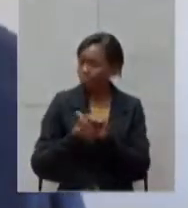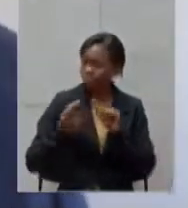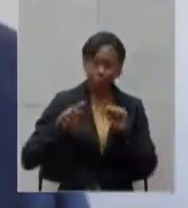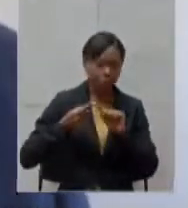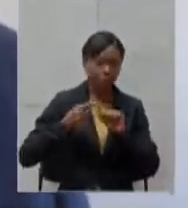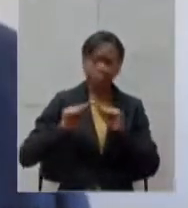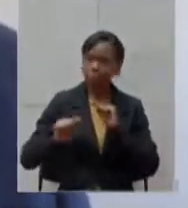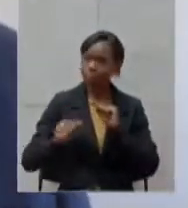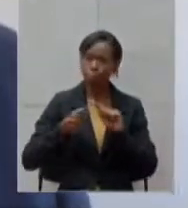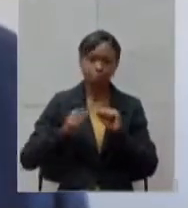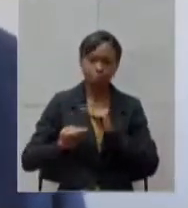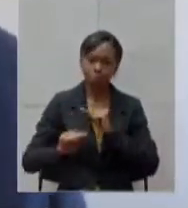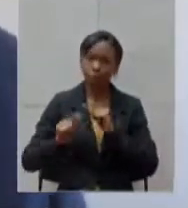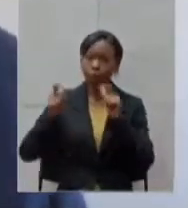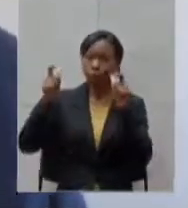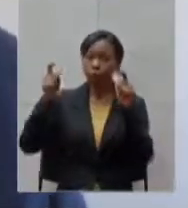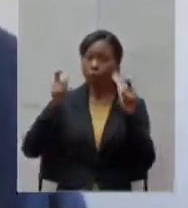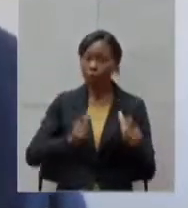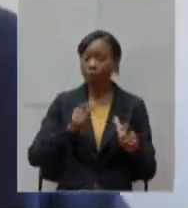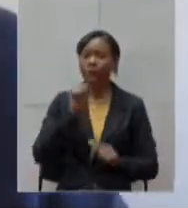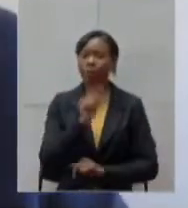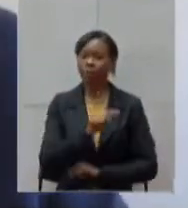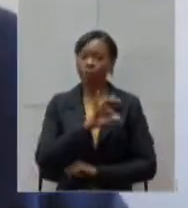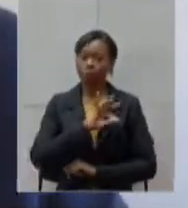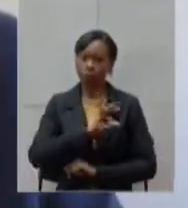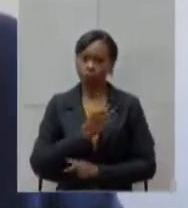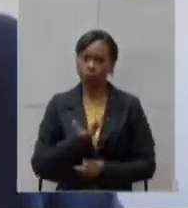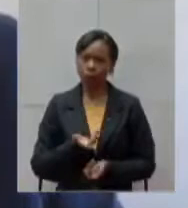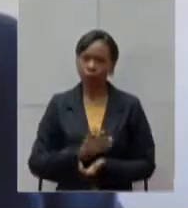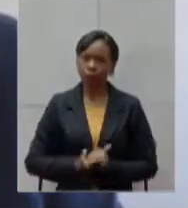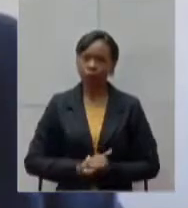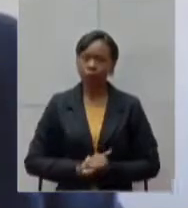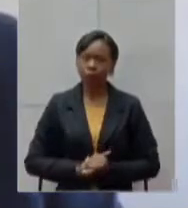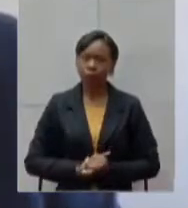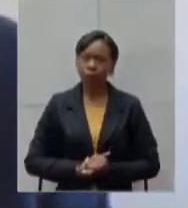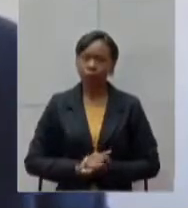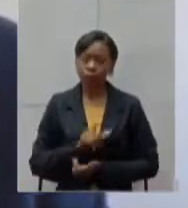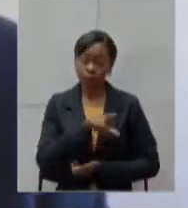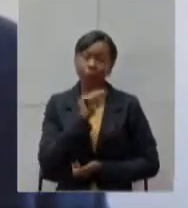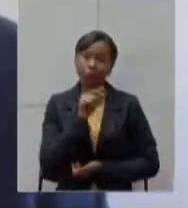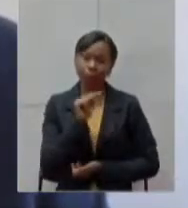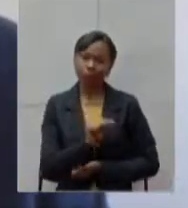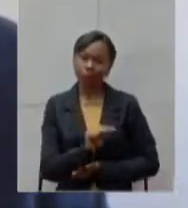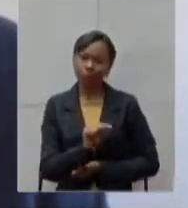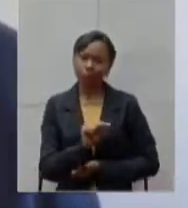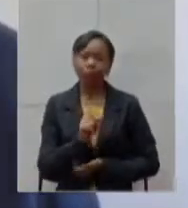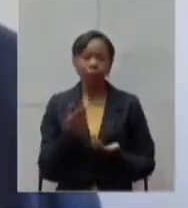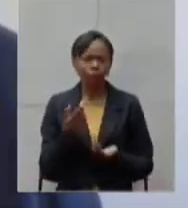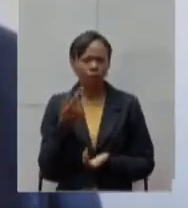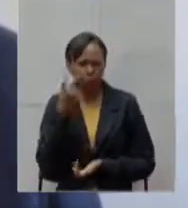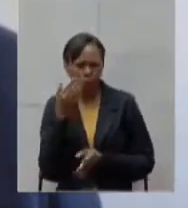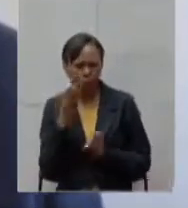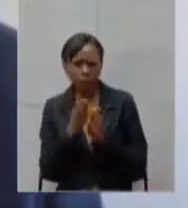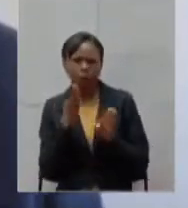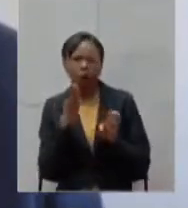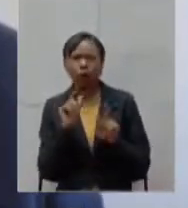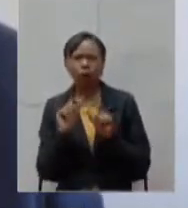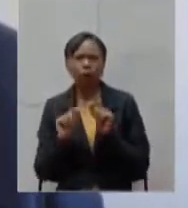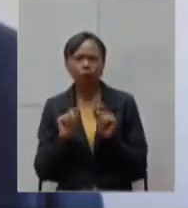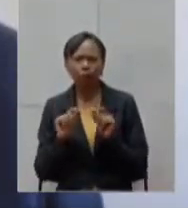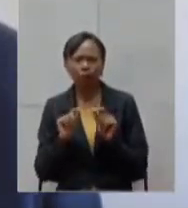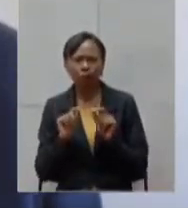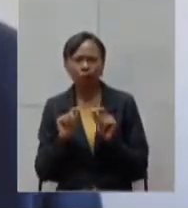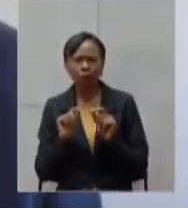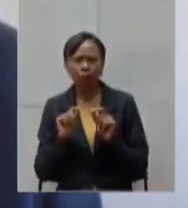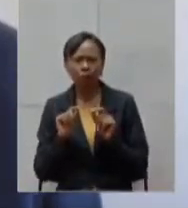entidade selecionada uma fundação privada ele fala assim verificou-se indícios de direcionamento de